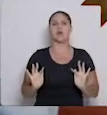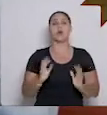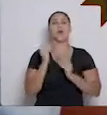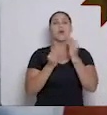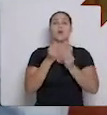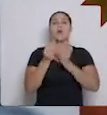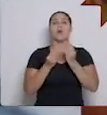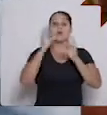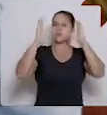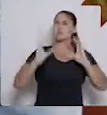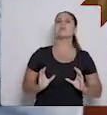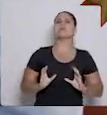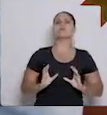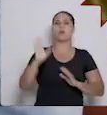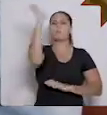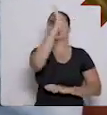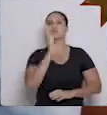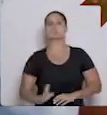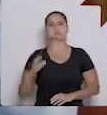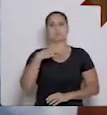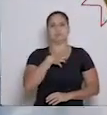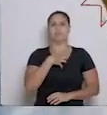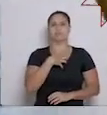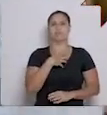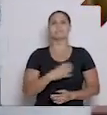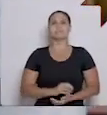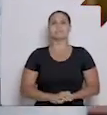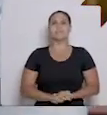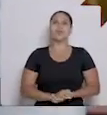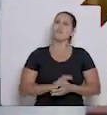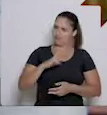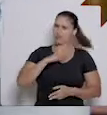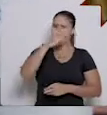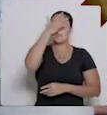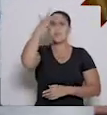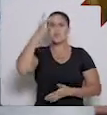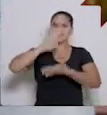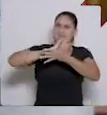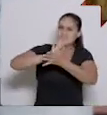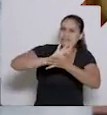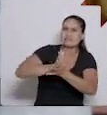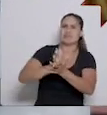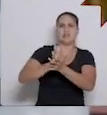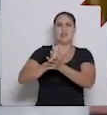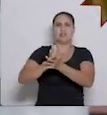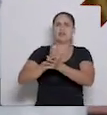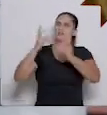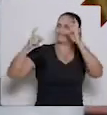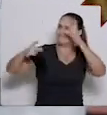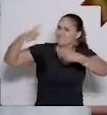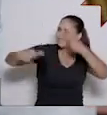como um cidadão brasileiro, um cidadão baiano. Por mais que existam pessoas que